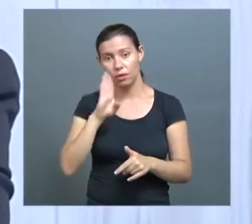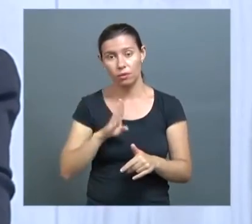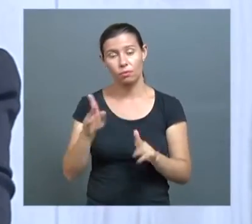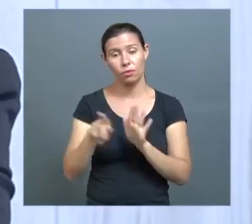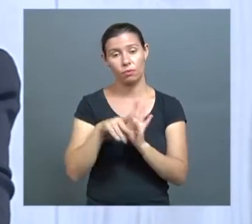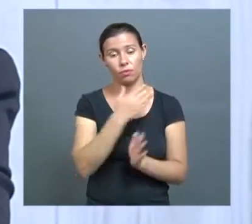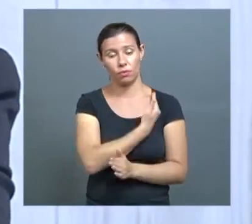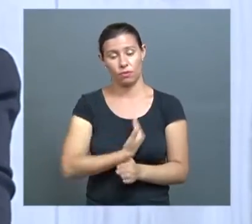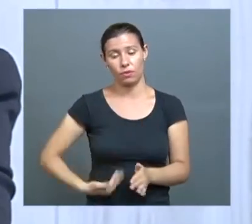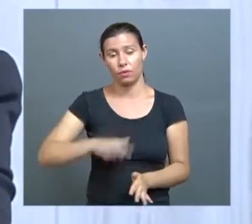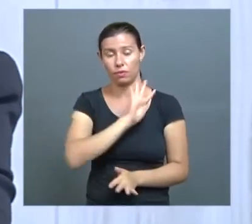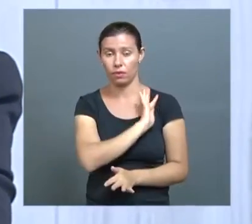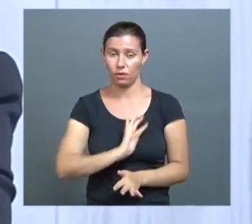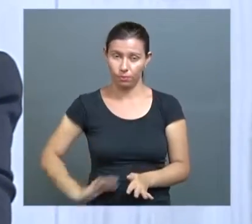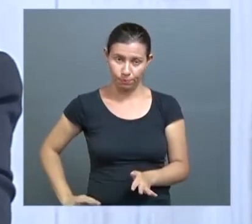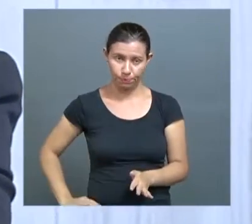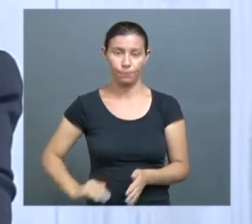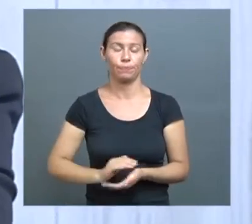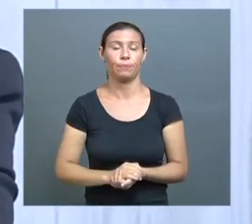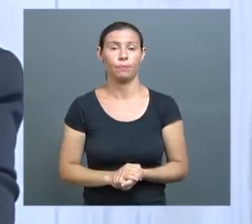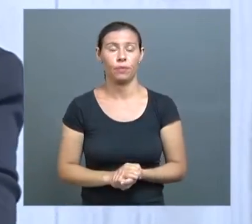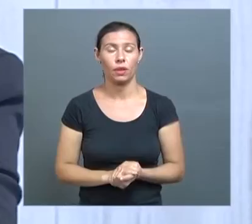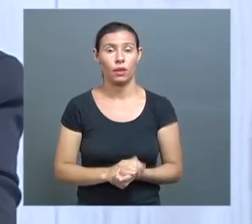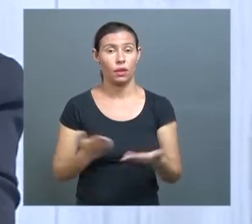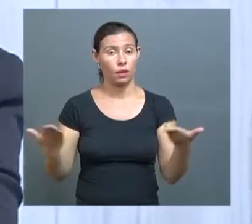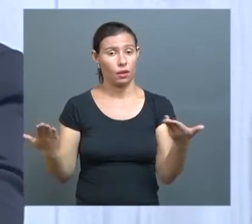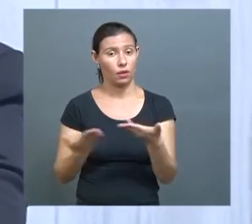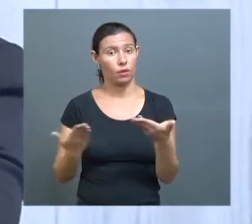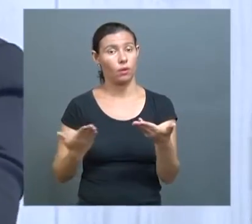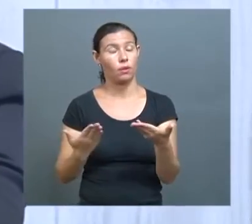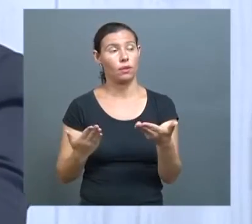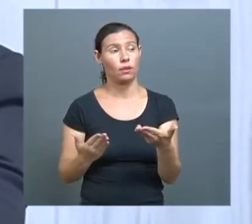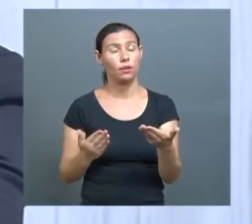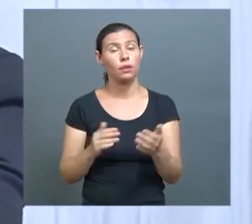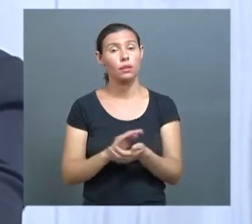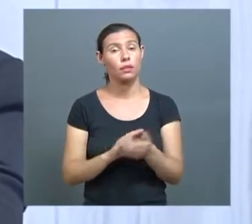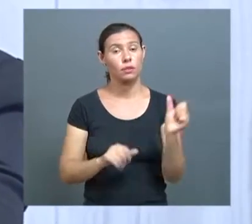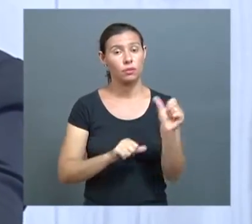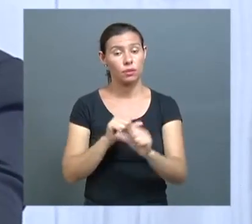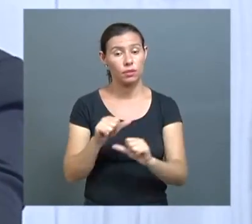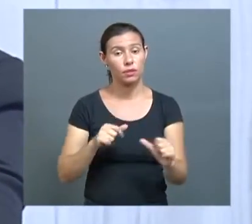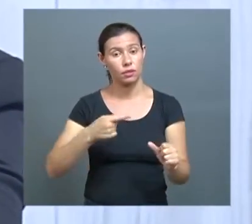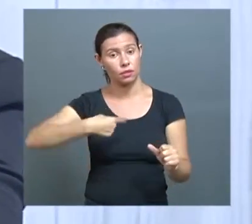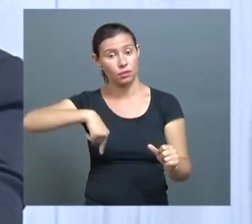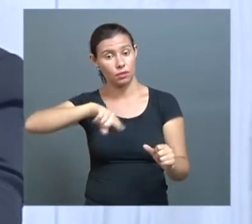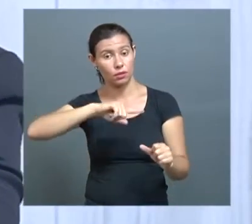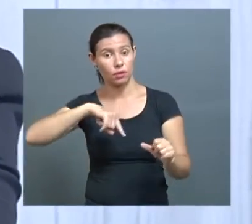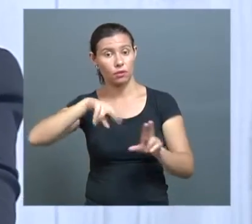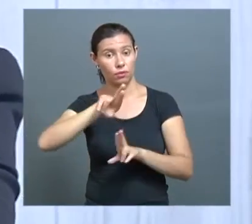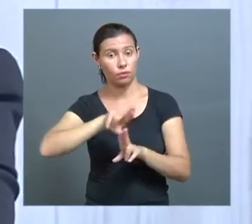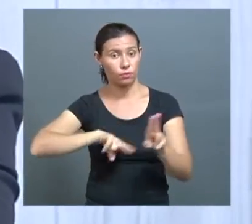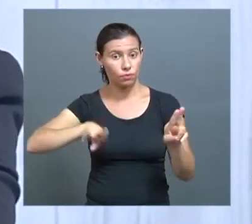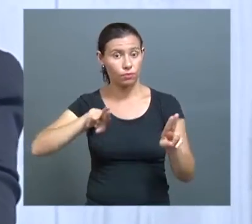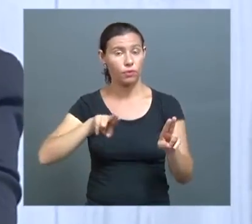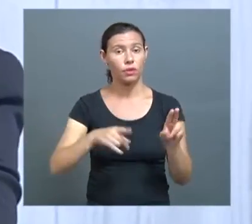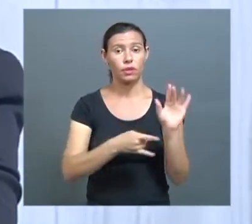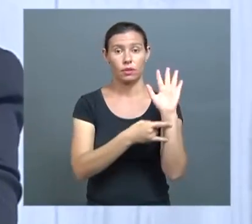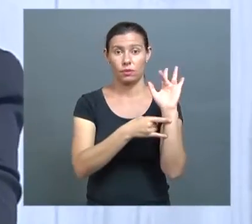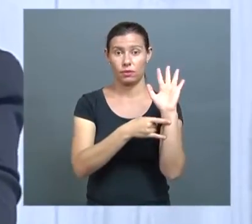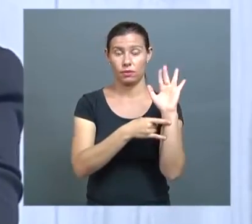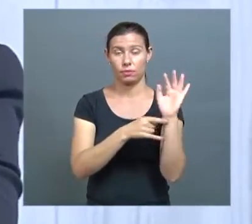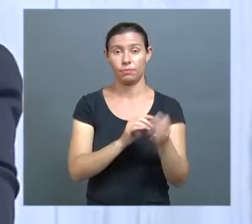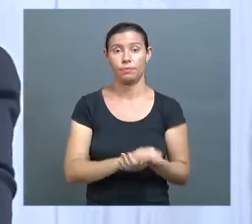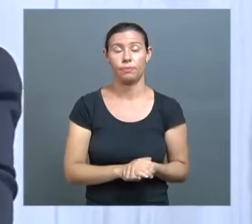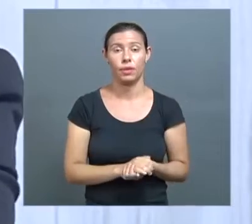Claro que o impacto dessa decisão ele atingiu muito mais a nós, o UFO e a UFMG. Aqui na